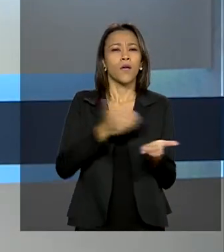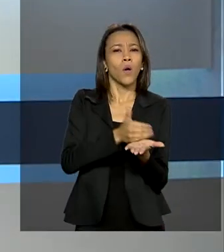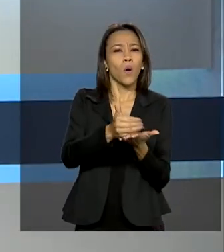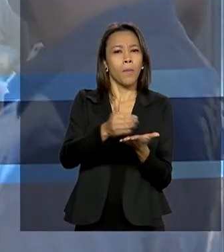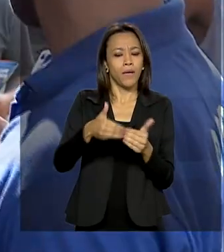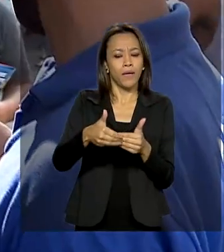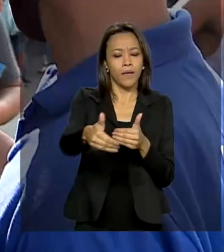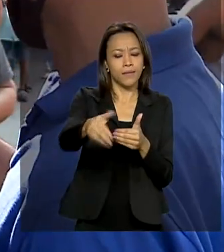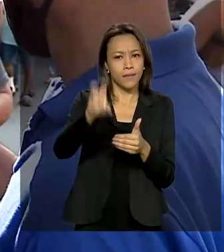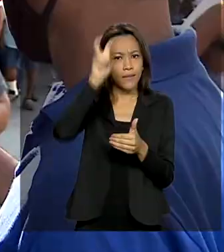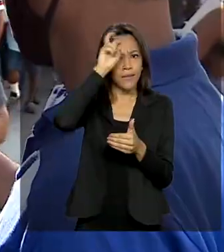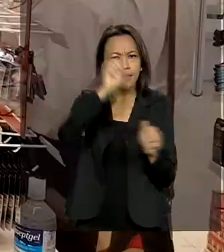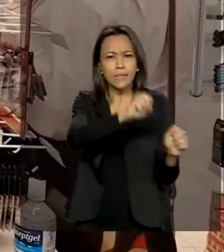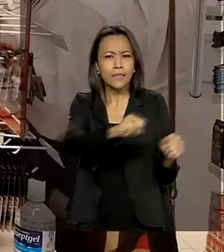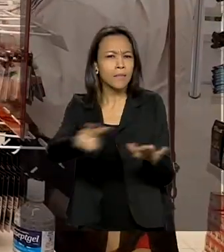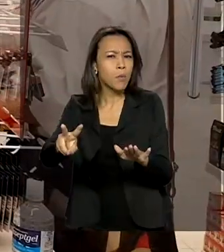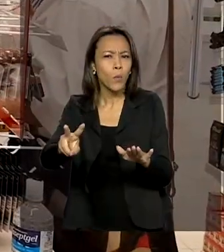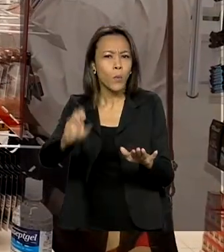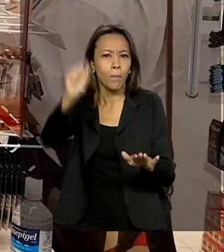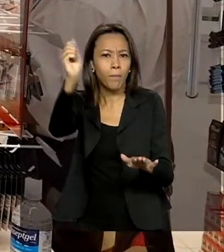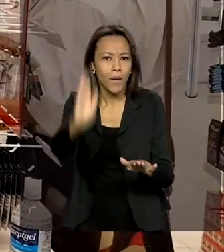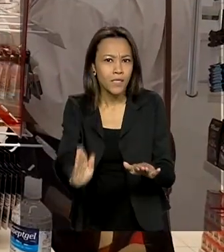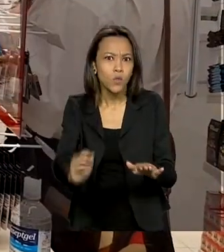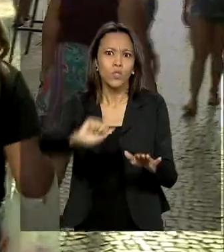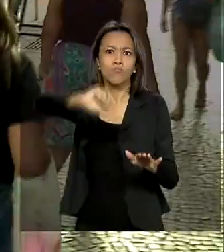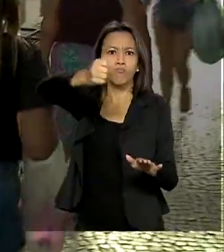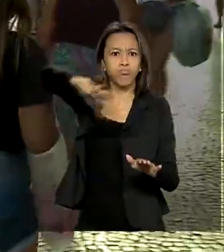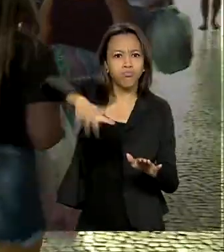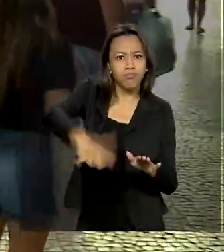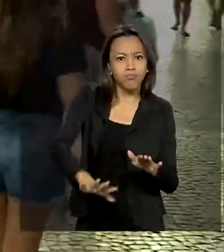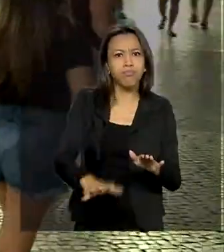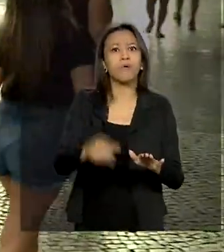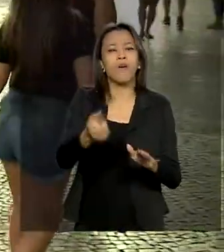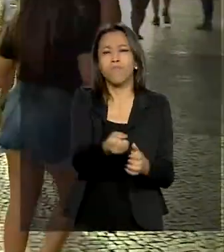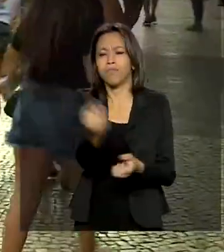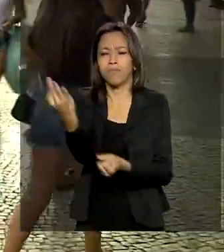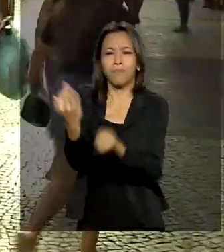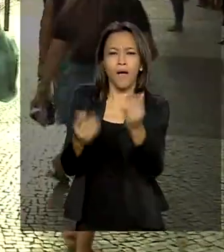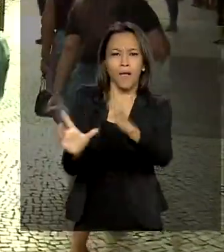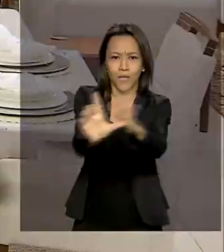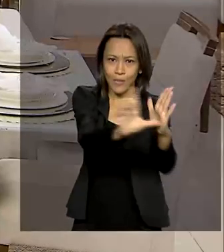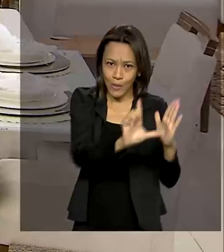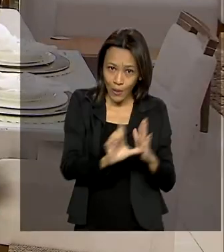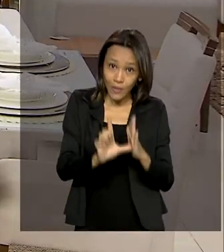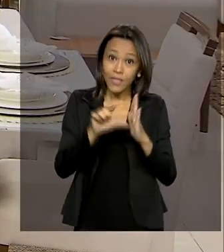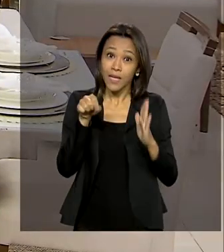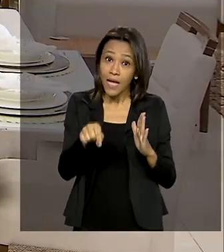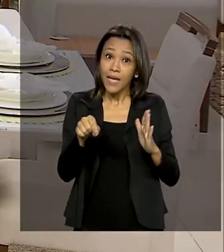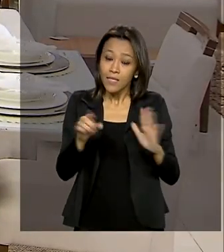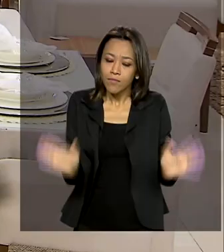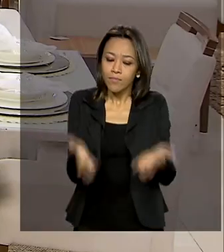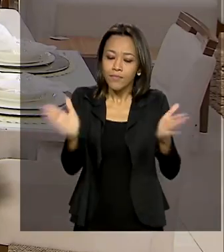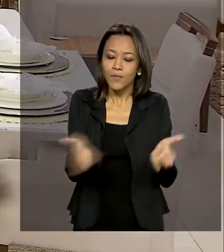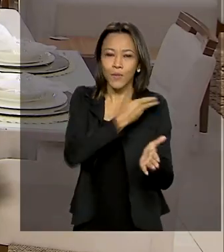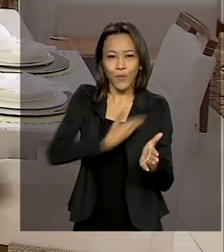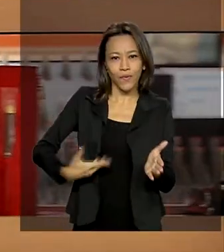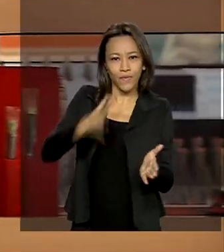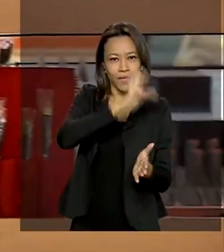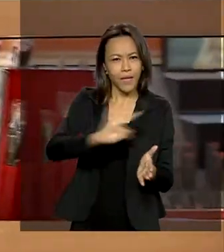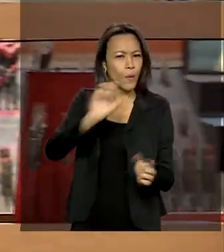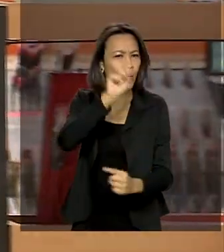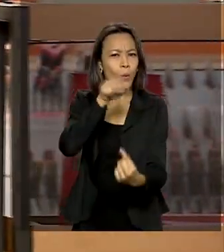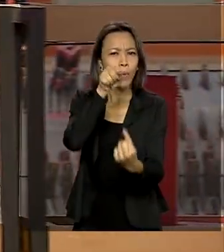quinta-feira a Semana Brasil, com descontos e promoções em milhares de lojas. A campanha do governo federal é para